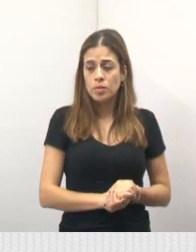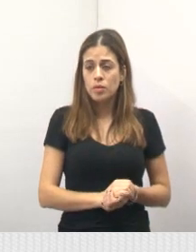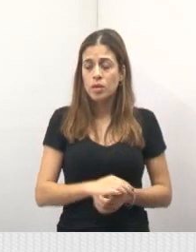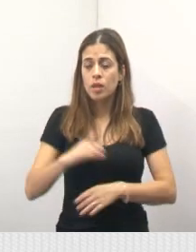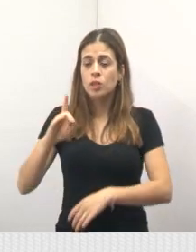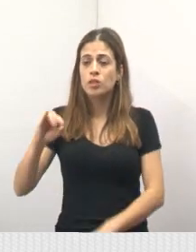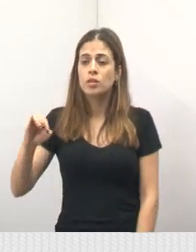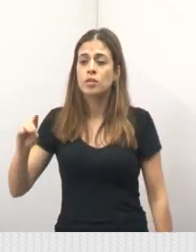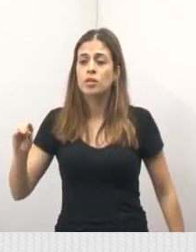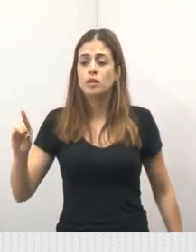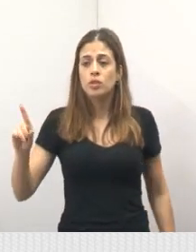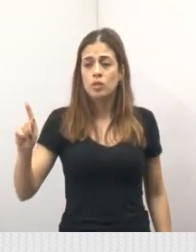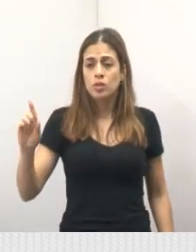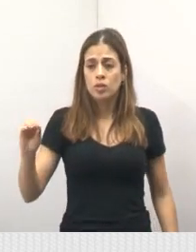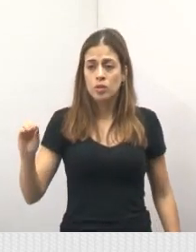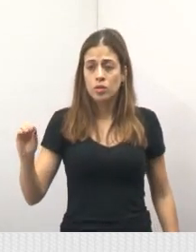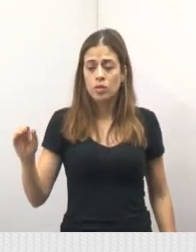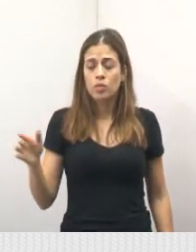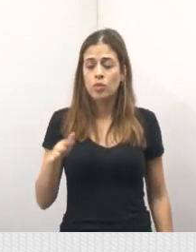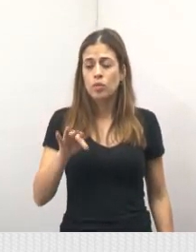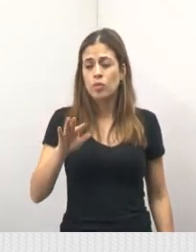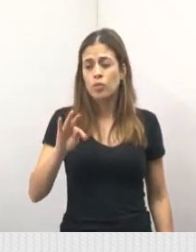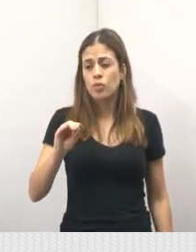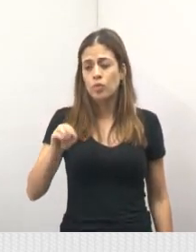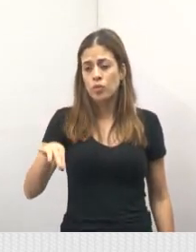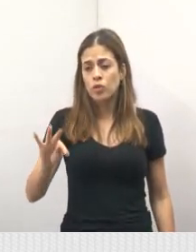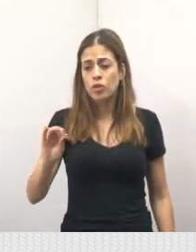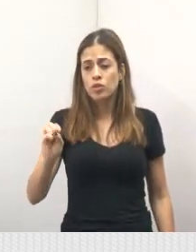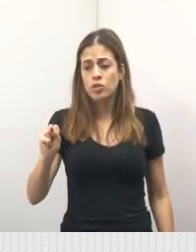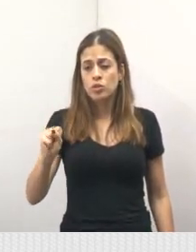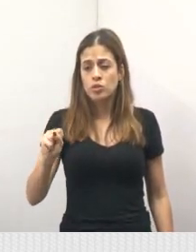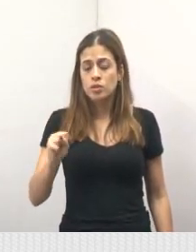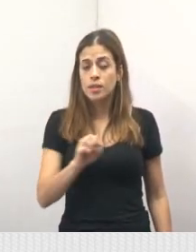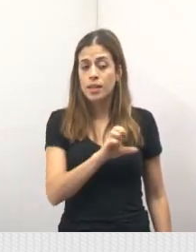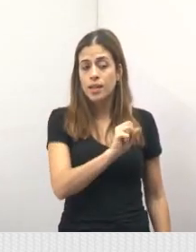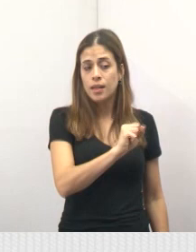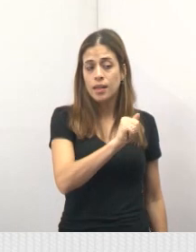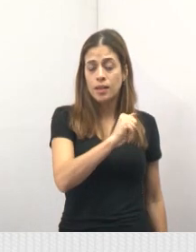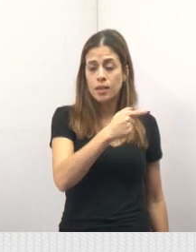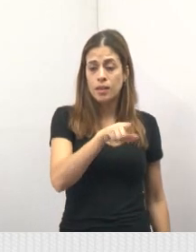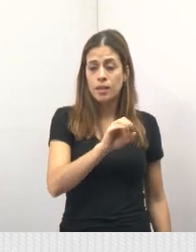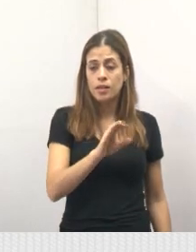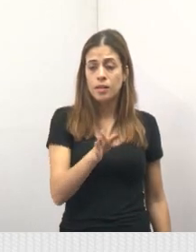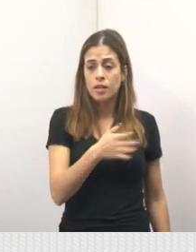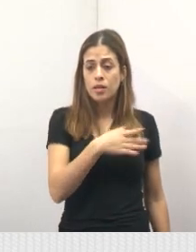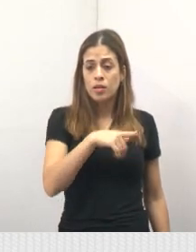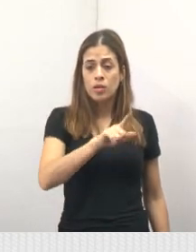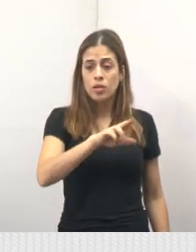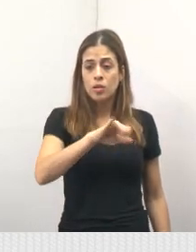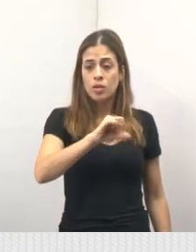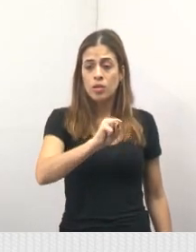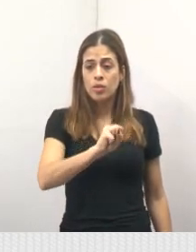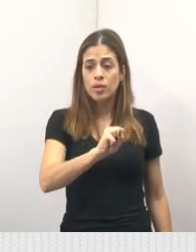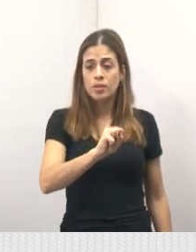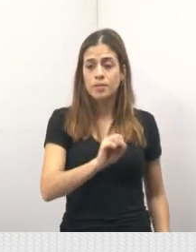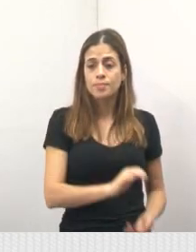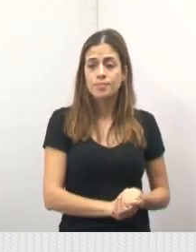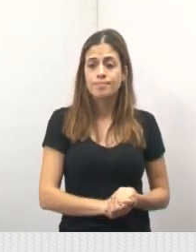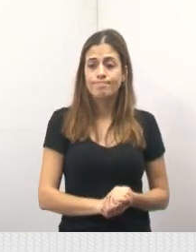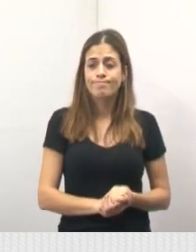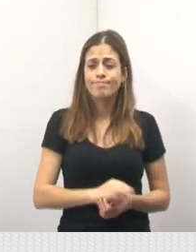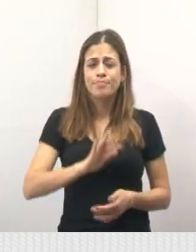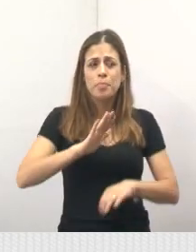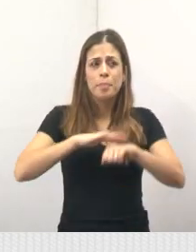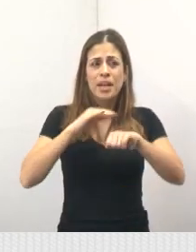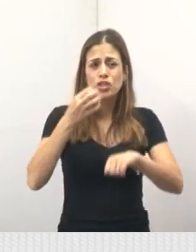Fontes e também ali o São Luís. É uma demanda da cidade de mais de 40 anos, onde está